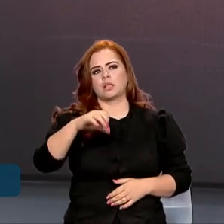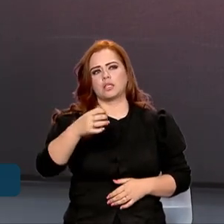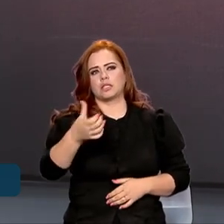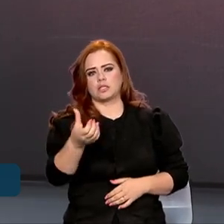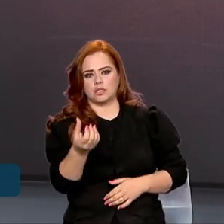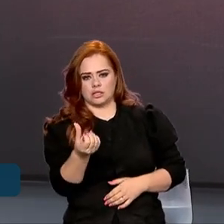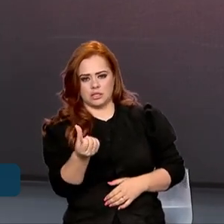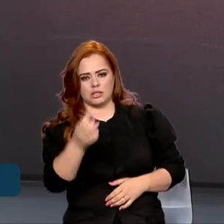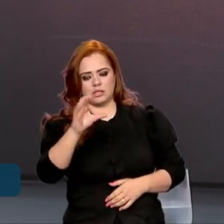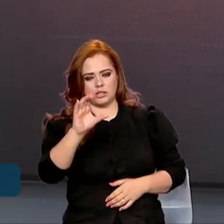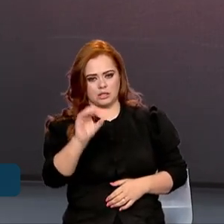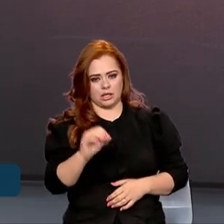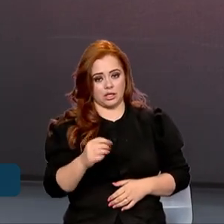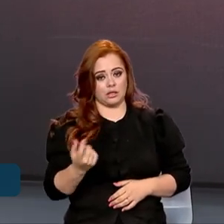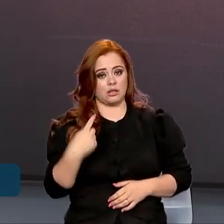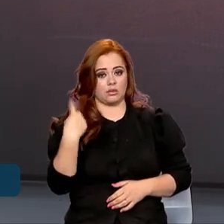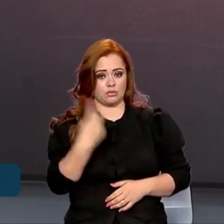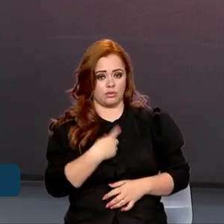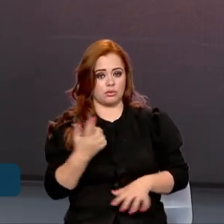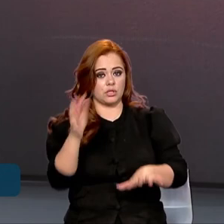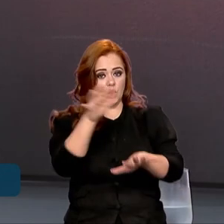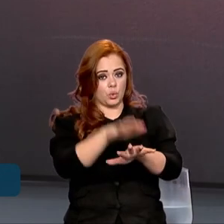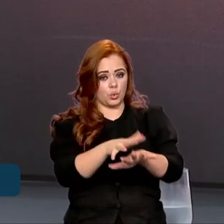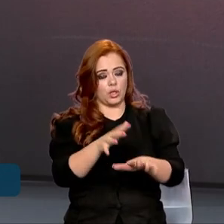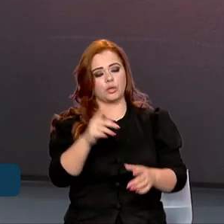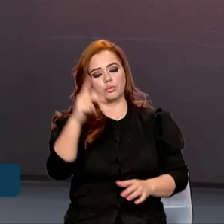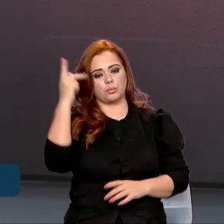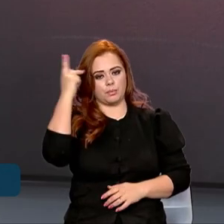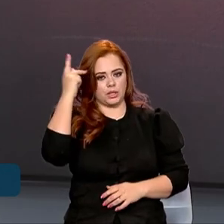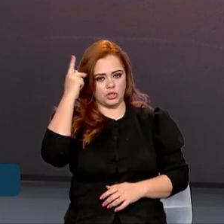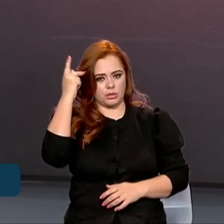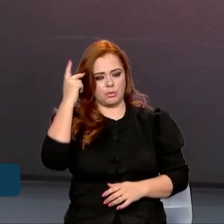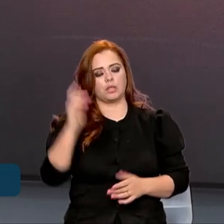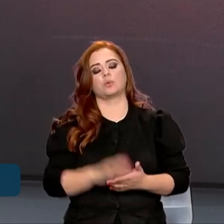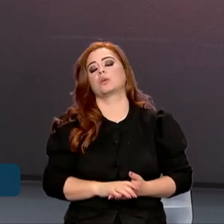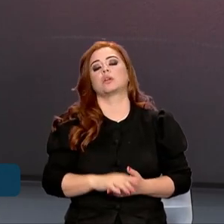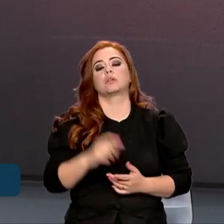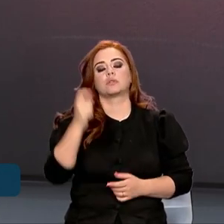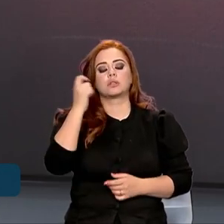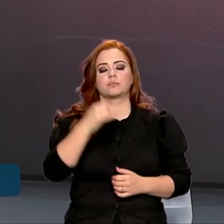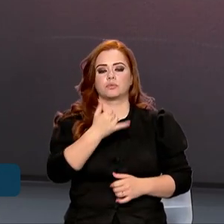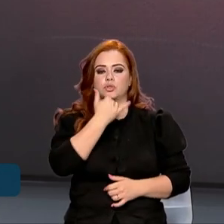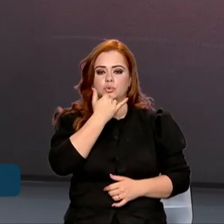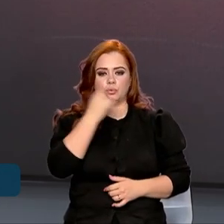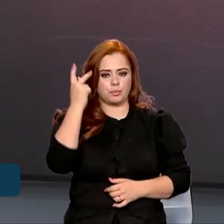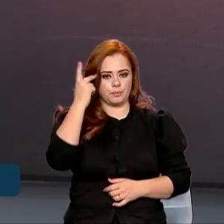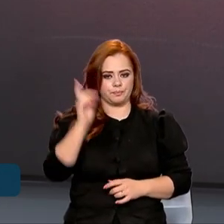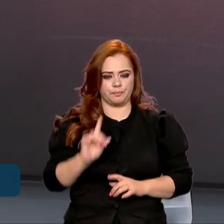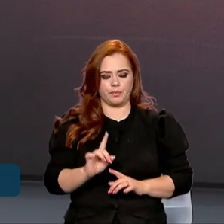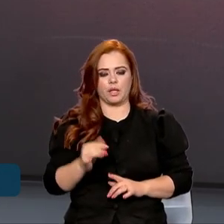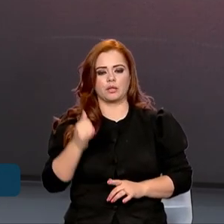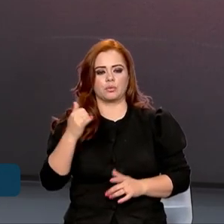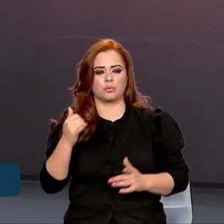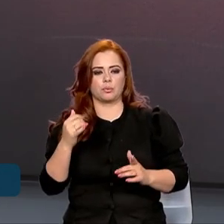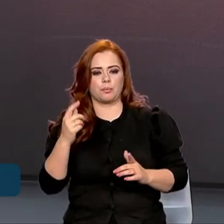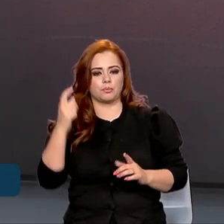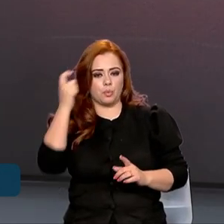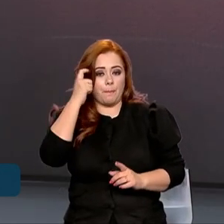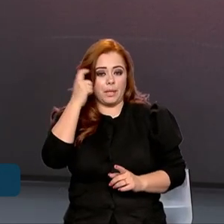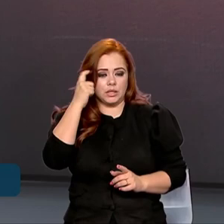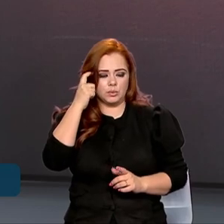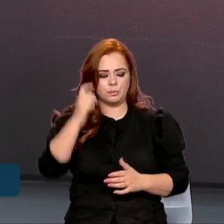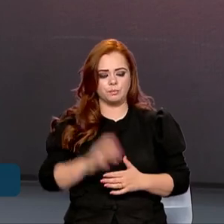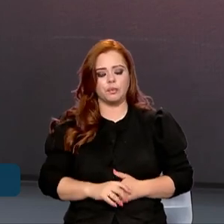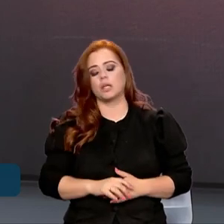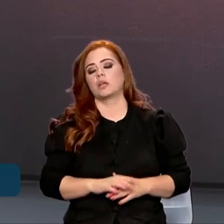nós estamos incluindo no nosso planejamento para que possam ser incorporadas nesse processo de integração. Algumas